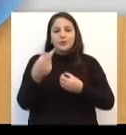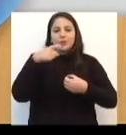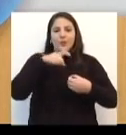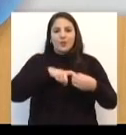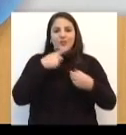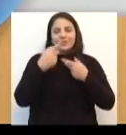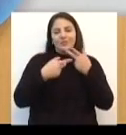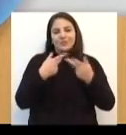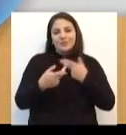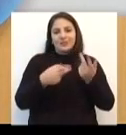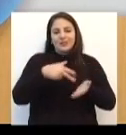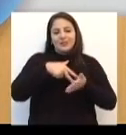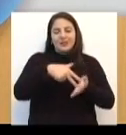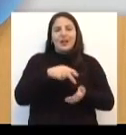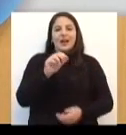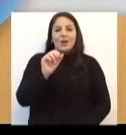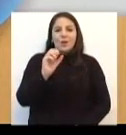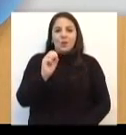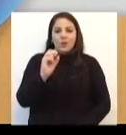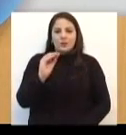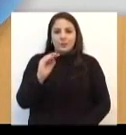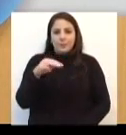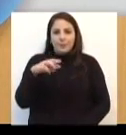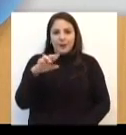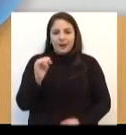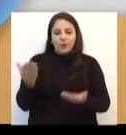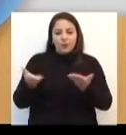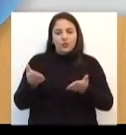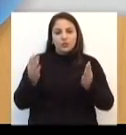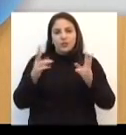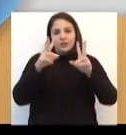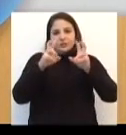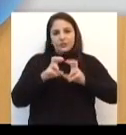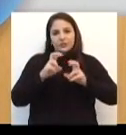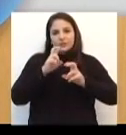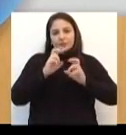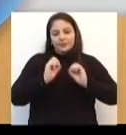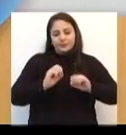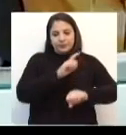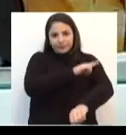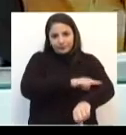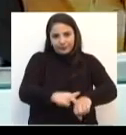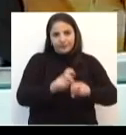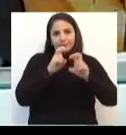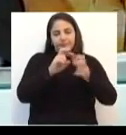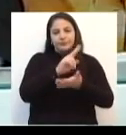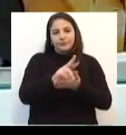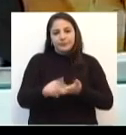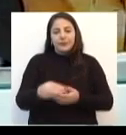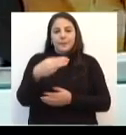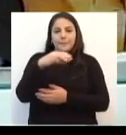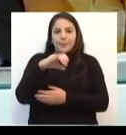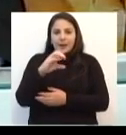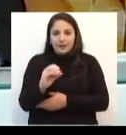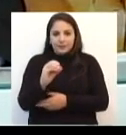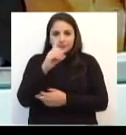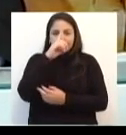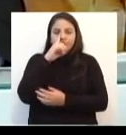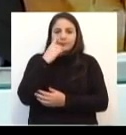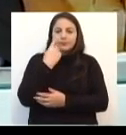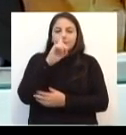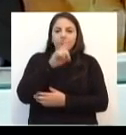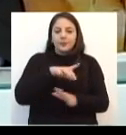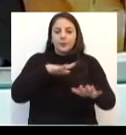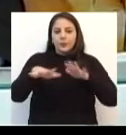Osmar Franzoni. Hoje ele traz uma questão de educação para o trânsito. Maio Amarelo é um movimento mundial